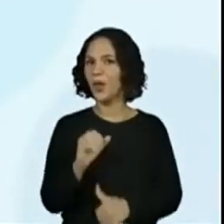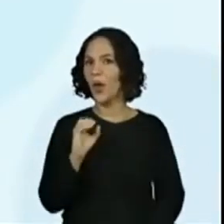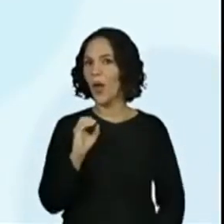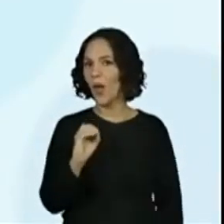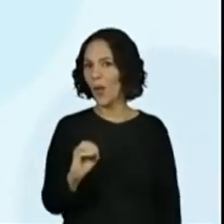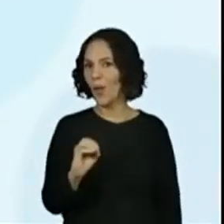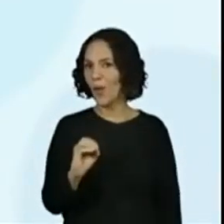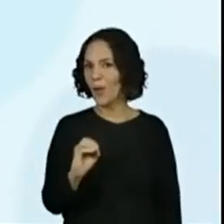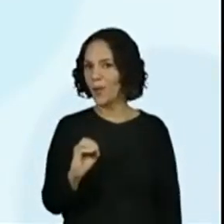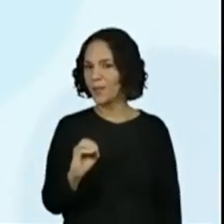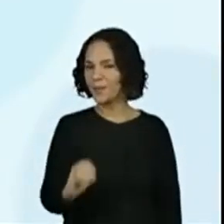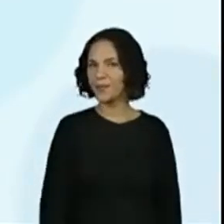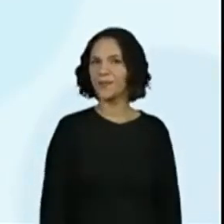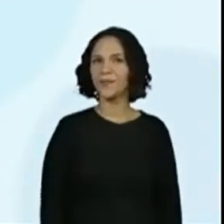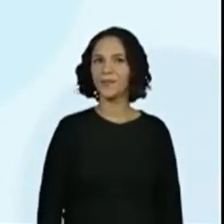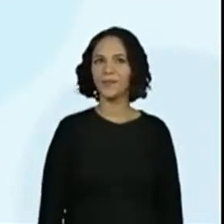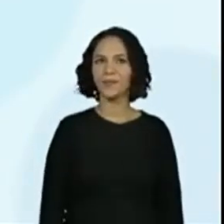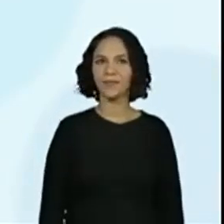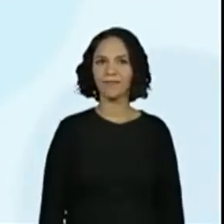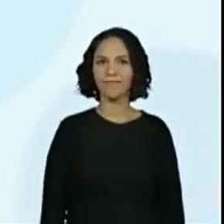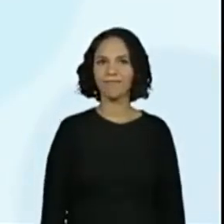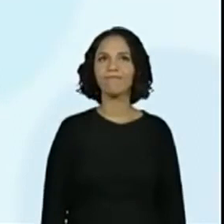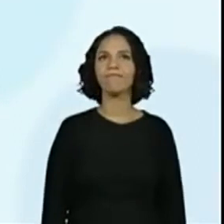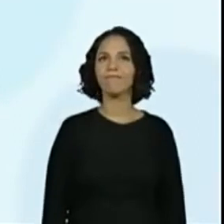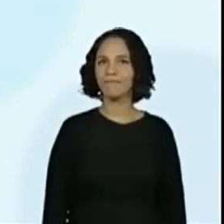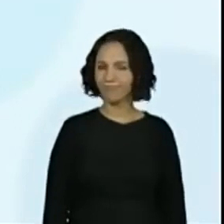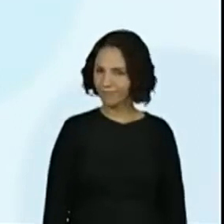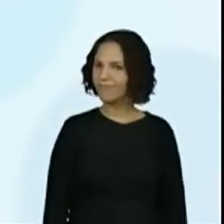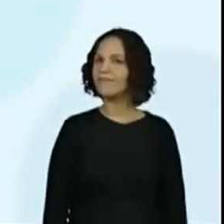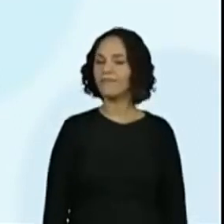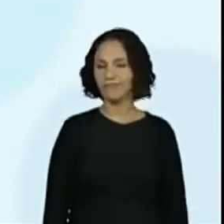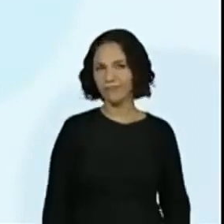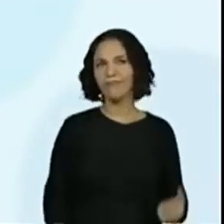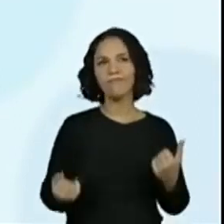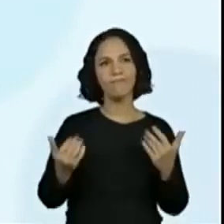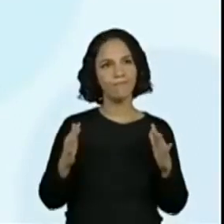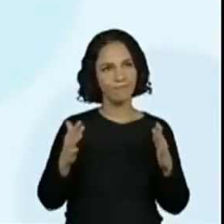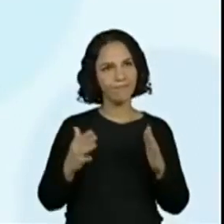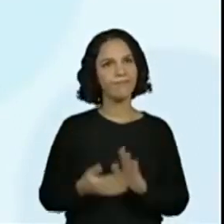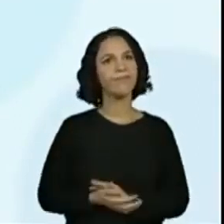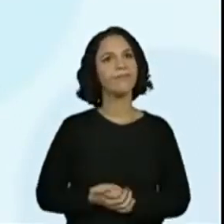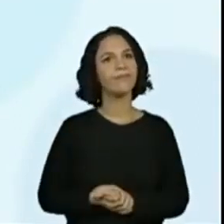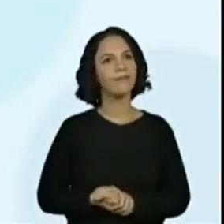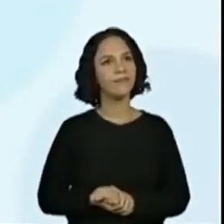Es... Então eu vou pôr a letra O. O. Escrevo. Escrevo.